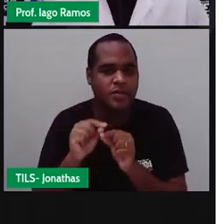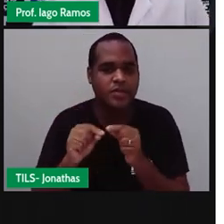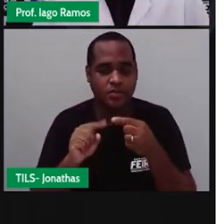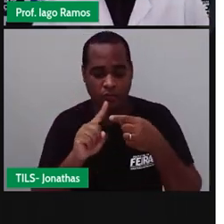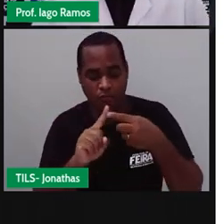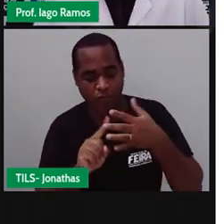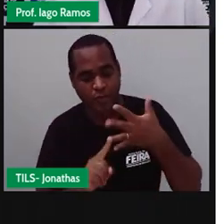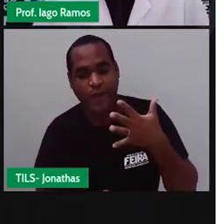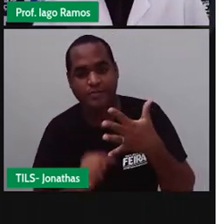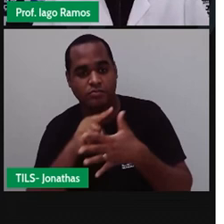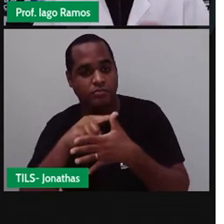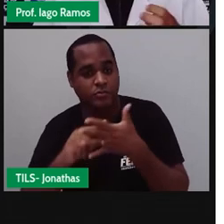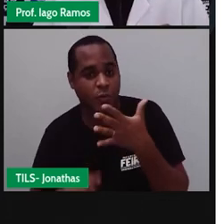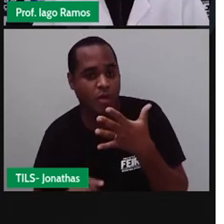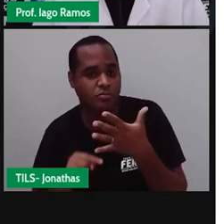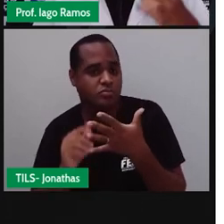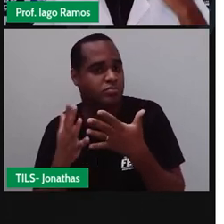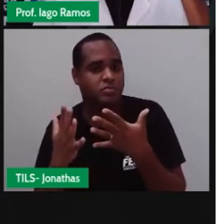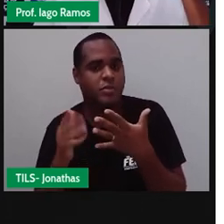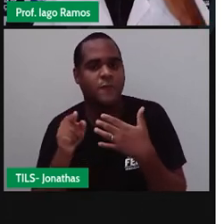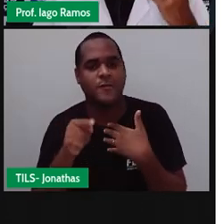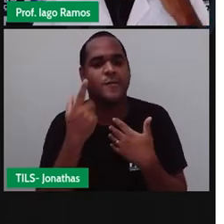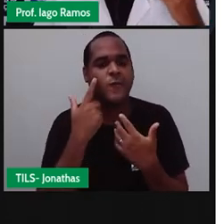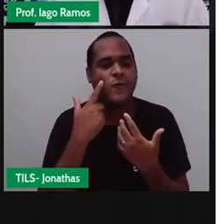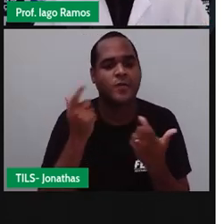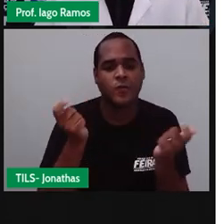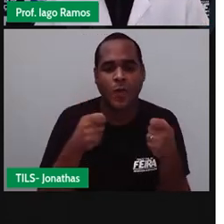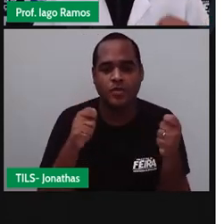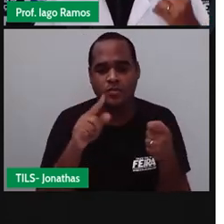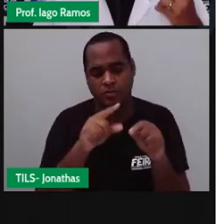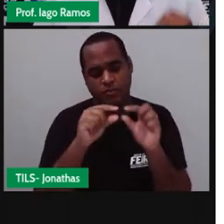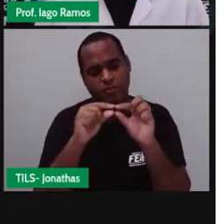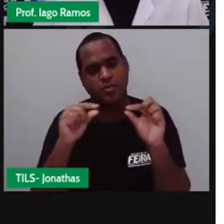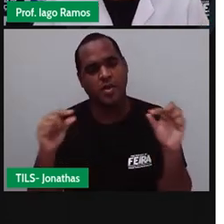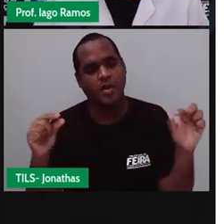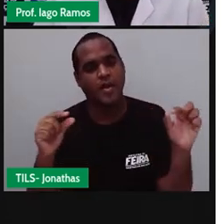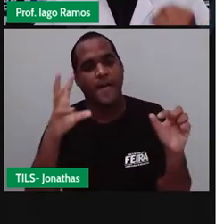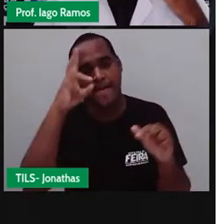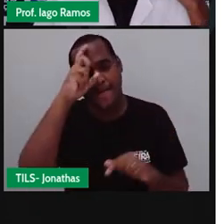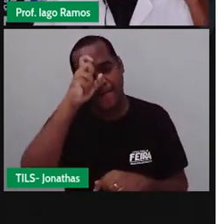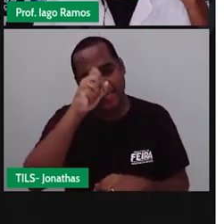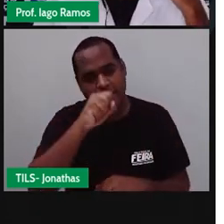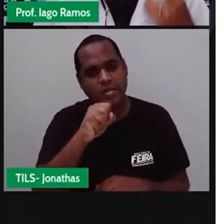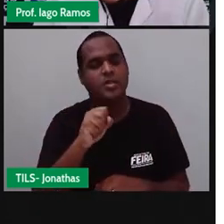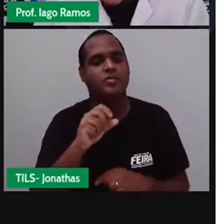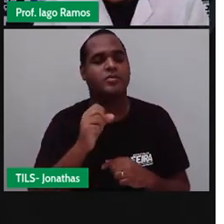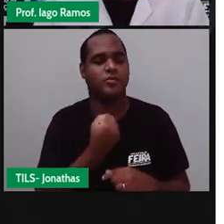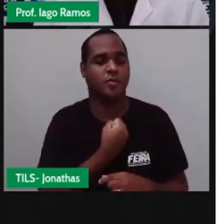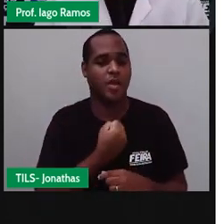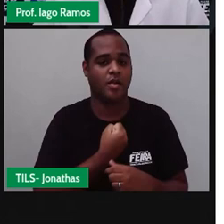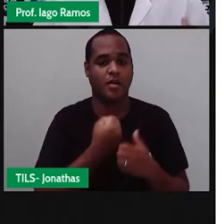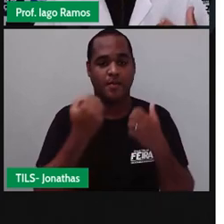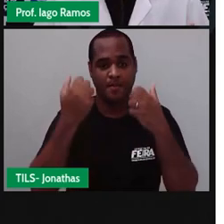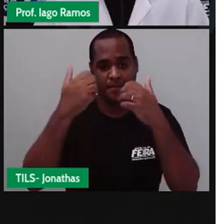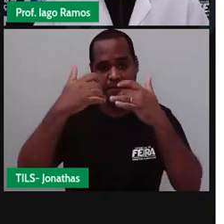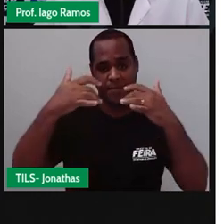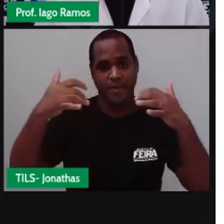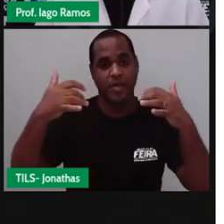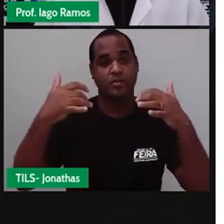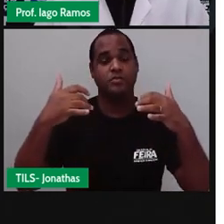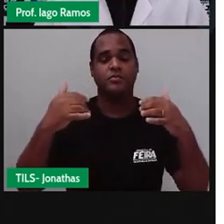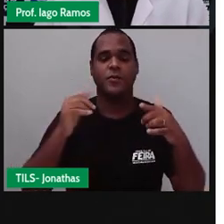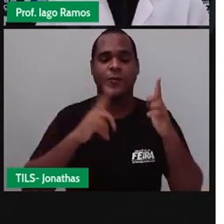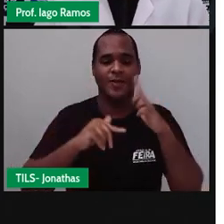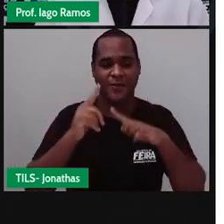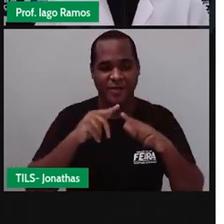cinco testes, tá bom? Para você ver se você, de fato, conseguiu aprender, se você conseguiu entender a fazer